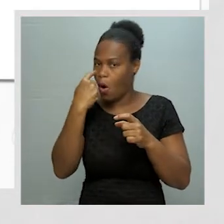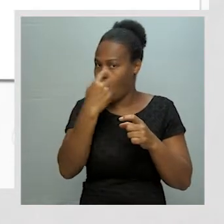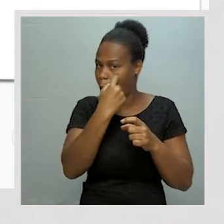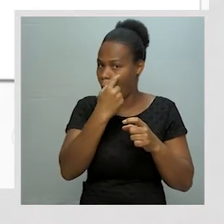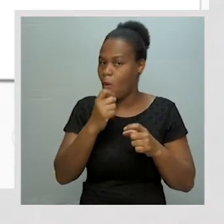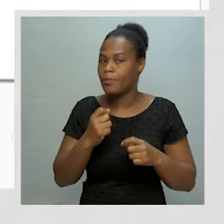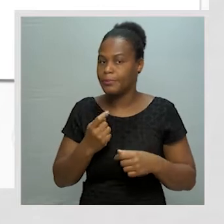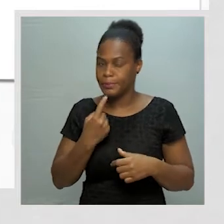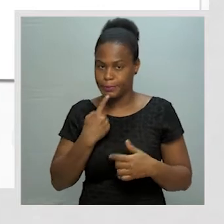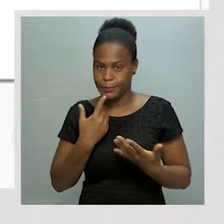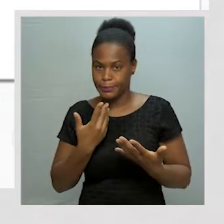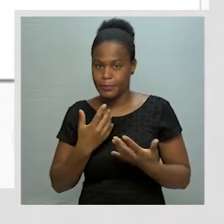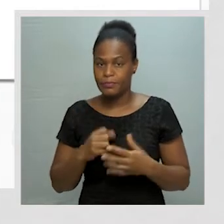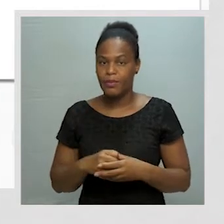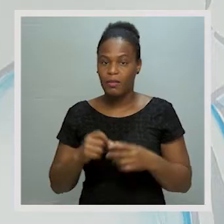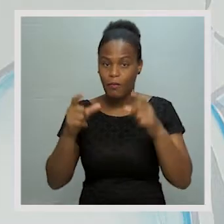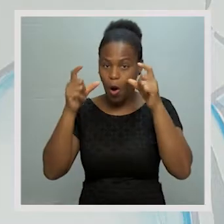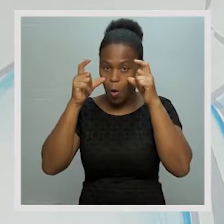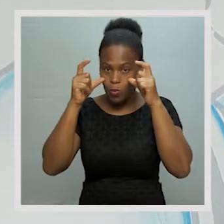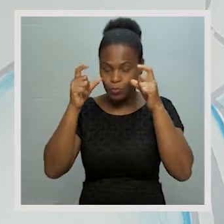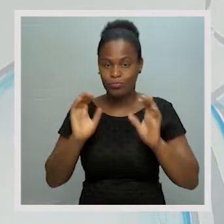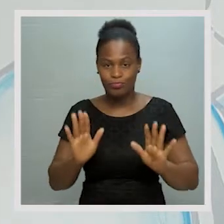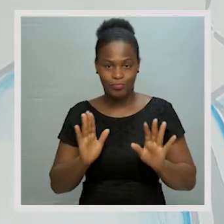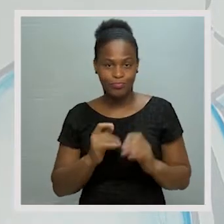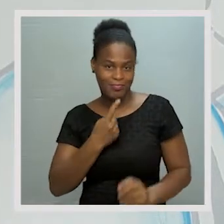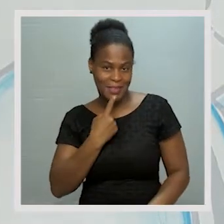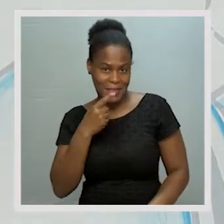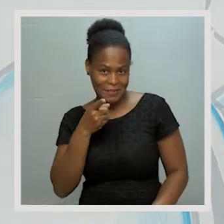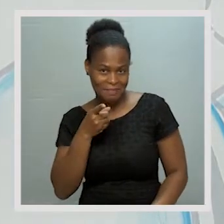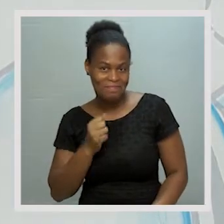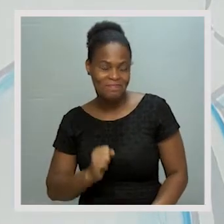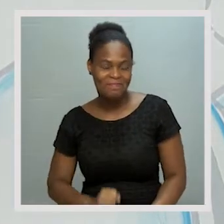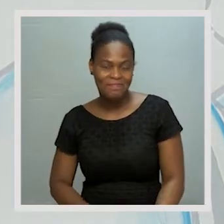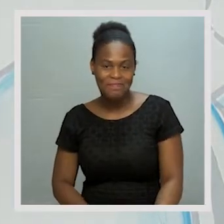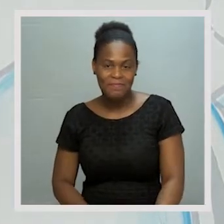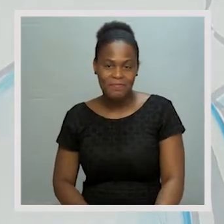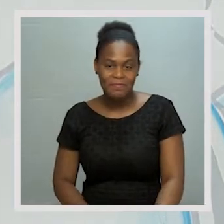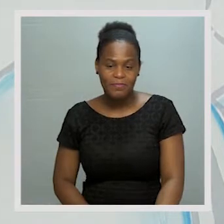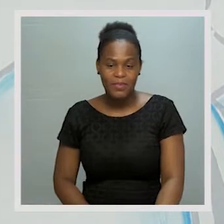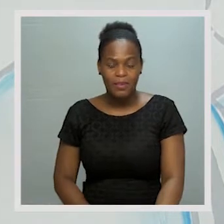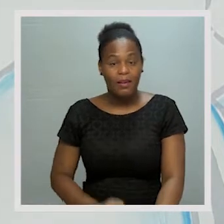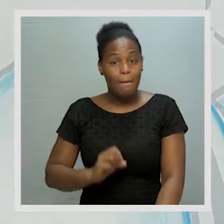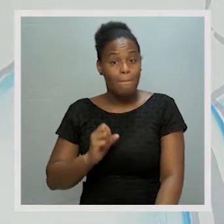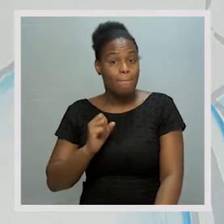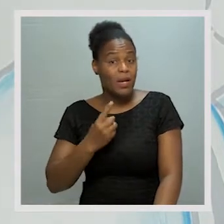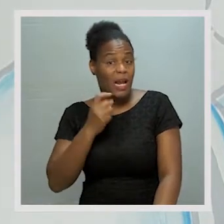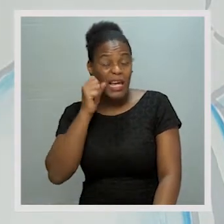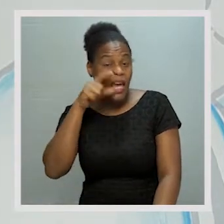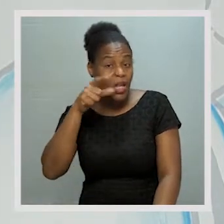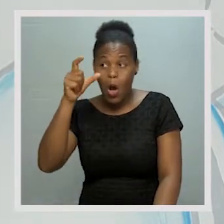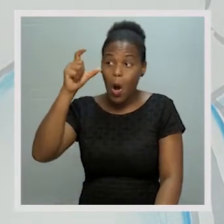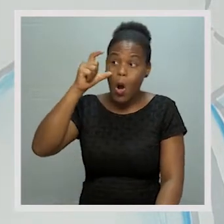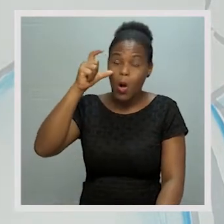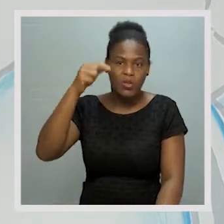proteger os olhos dos raios solares através dos óculos. Entenderam? Para aqueles